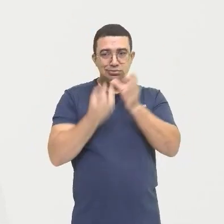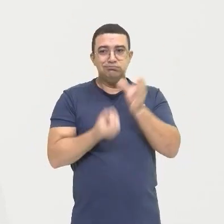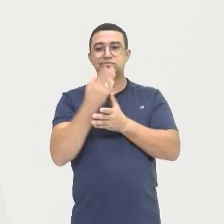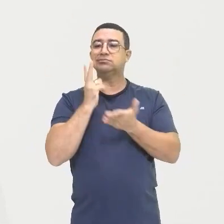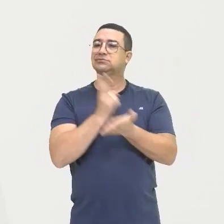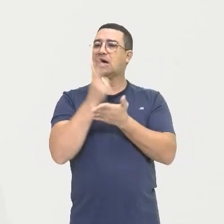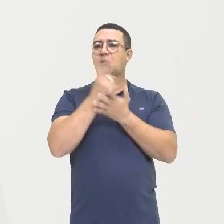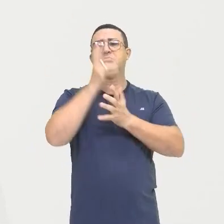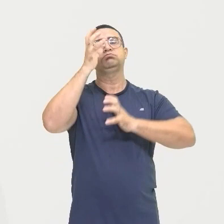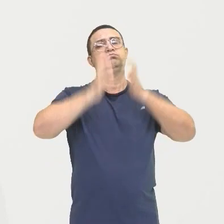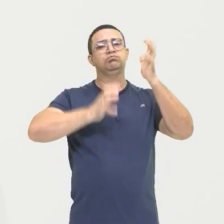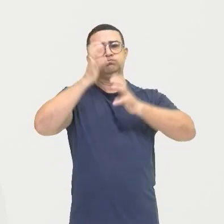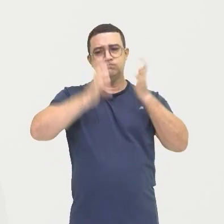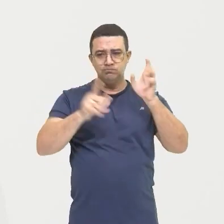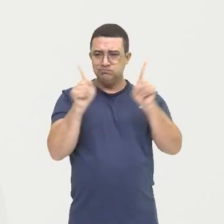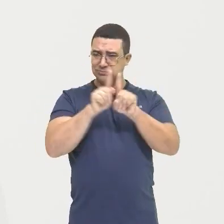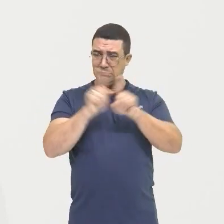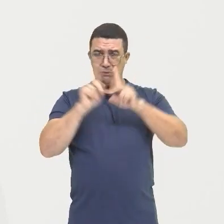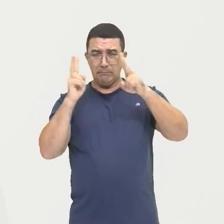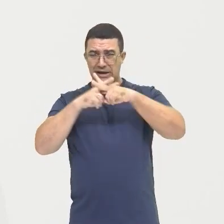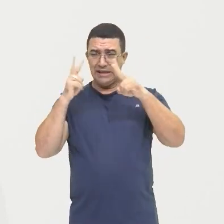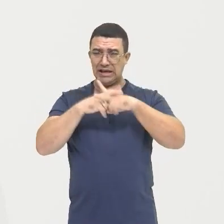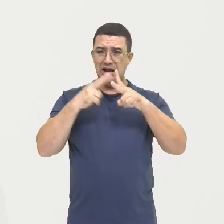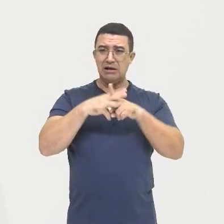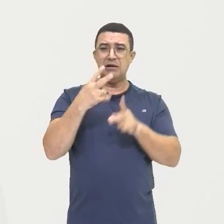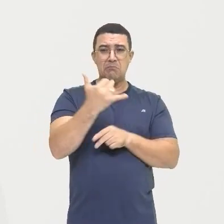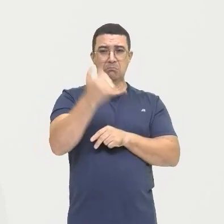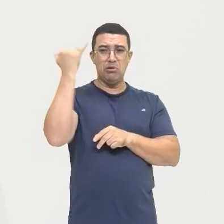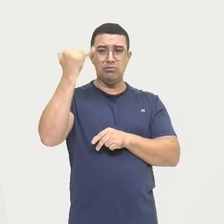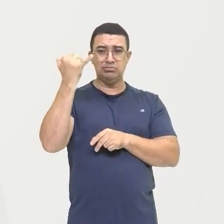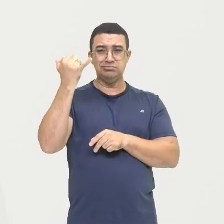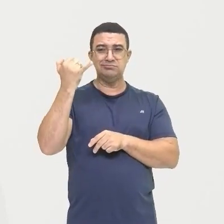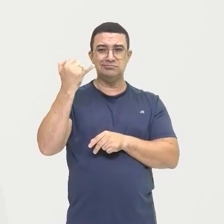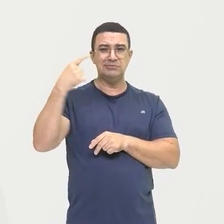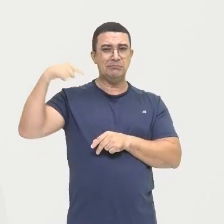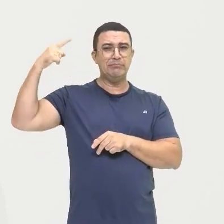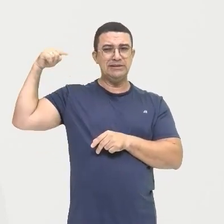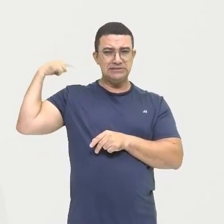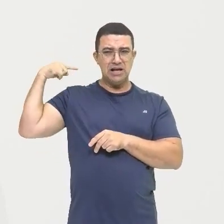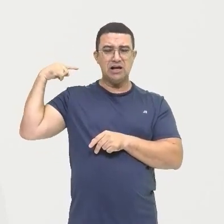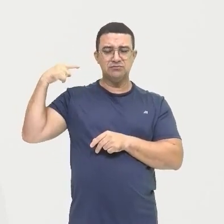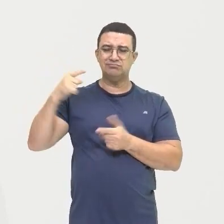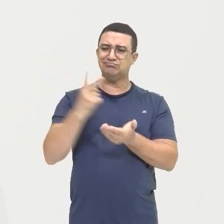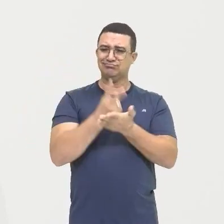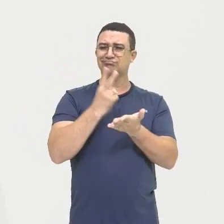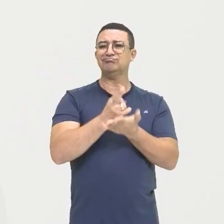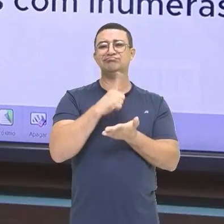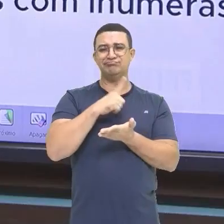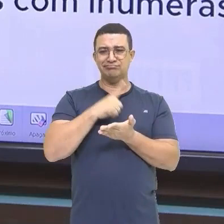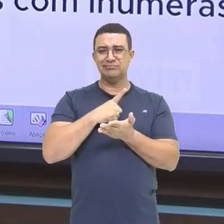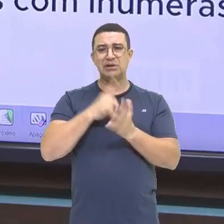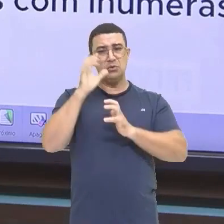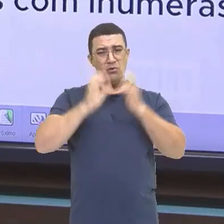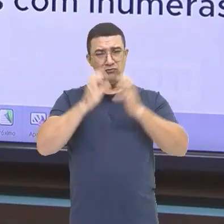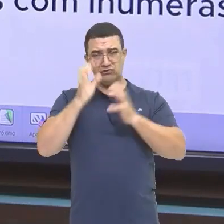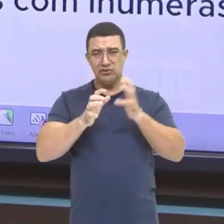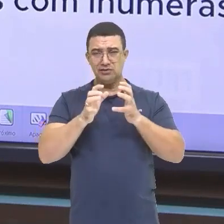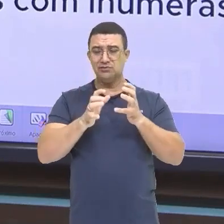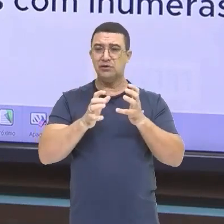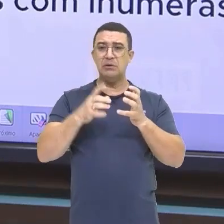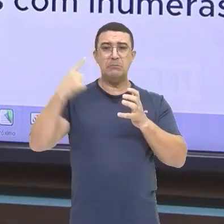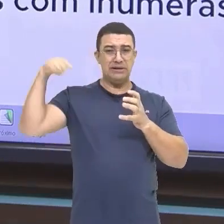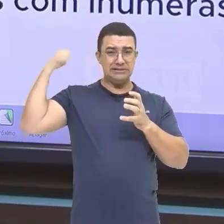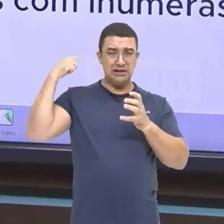também as lutas armadas A gente viu lá no período Dessas Marias Das capitanias hereditárias Onde tiveram vários